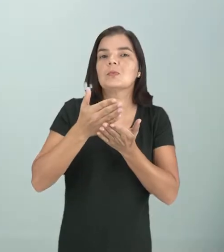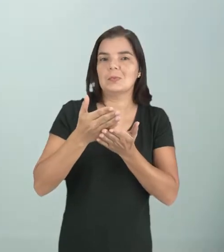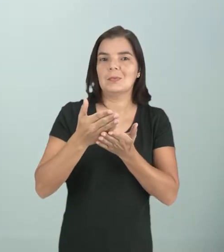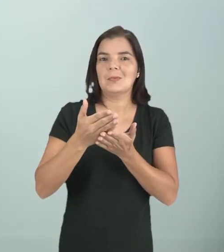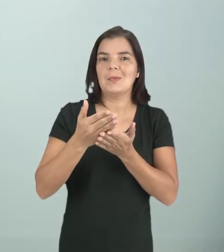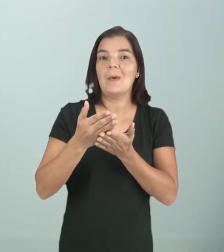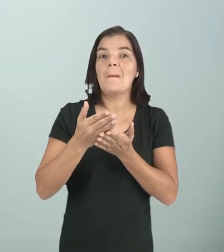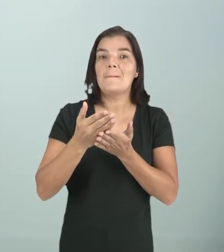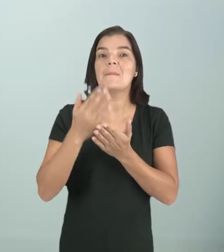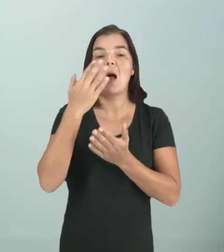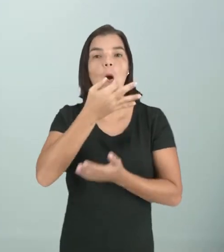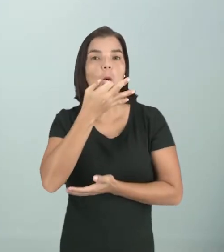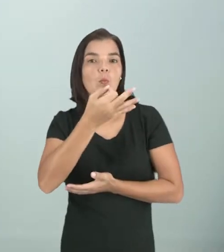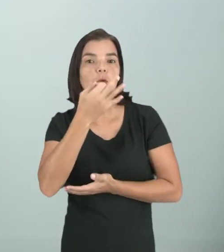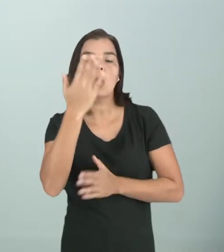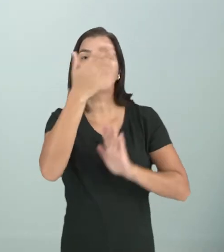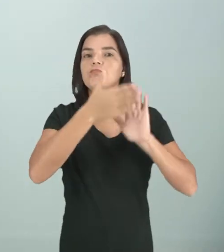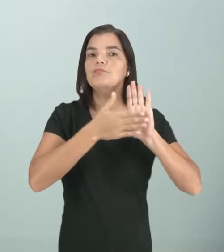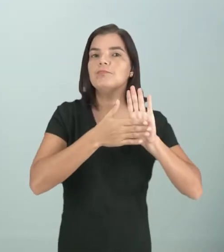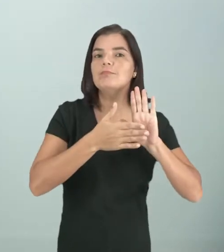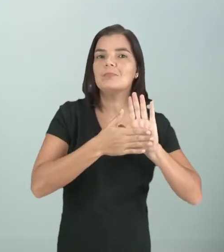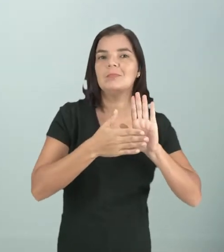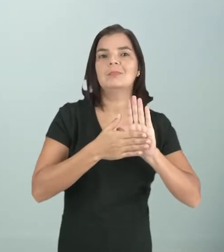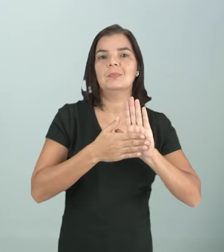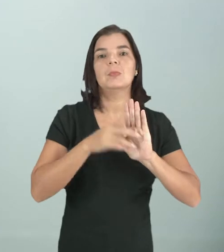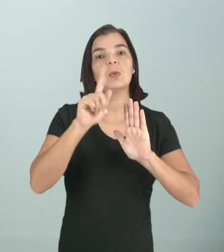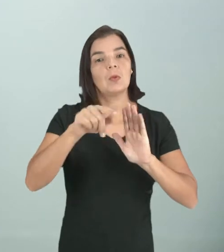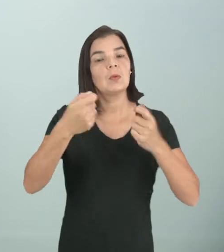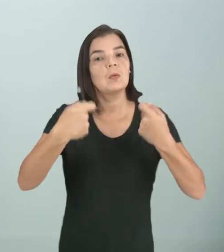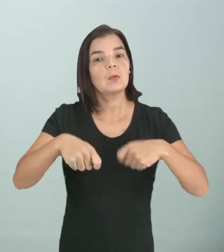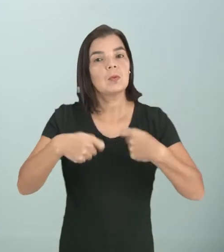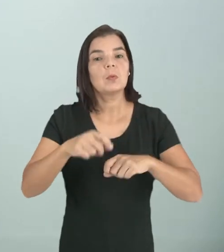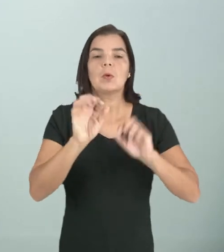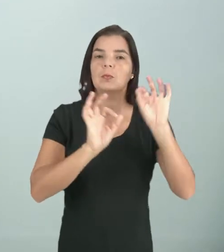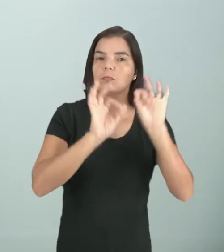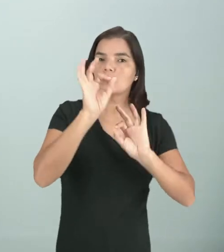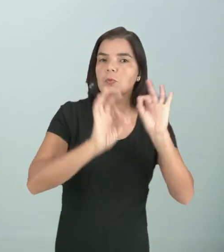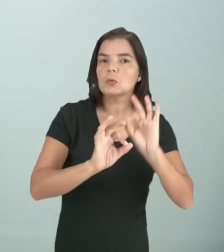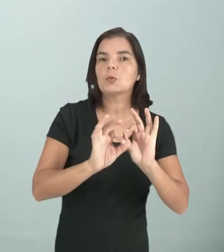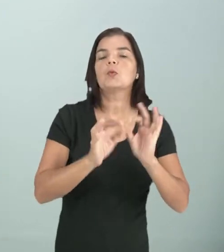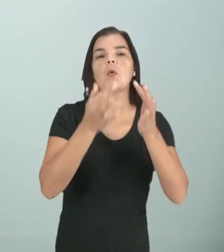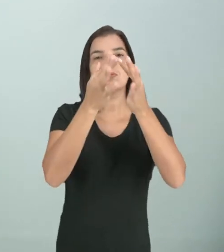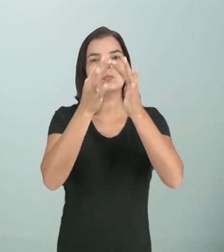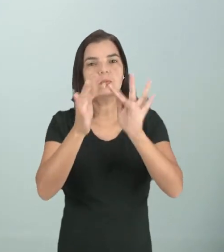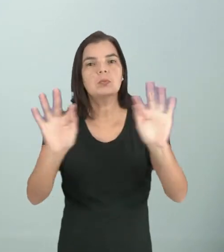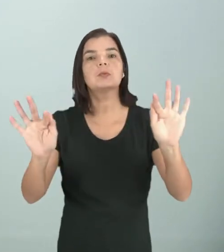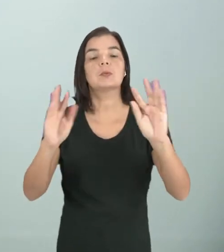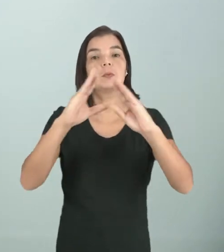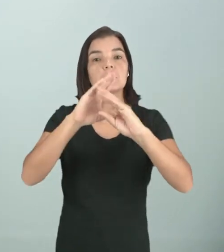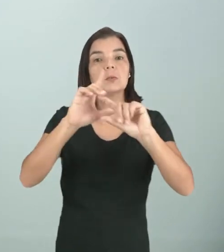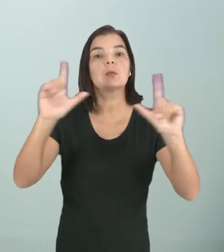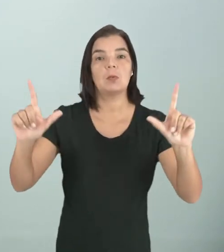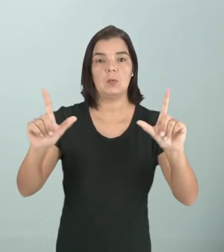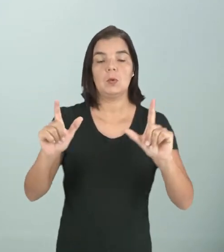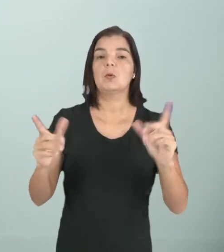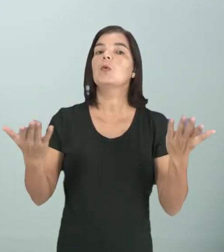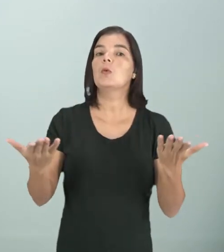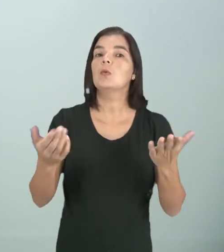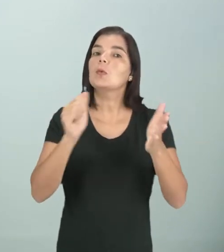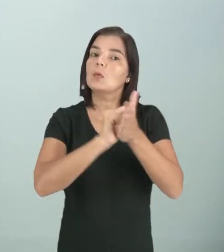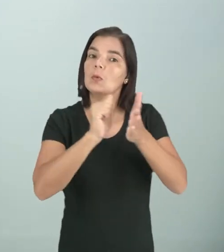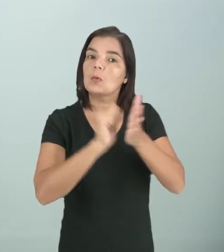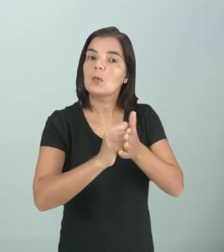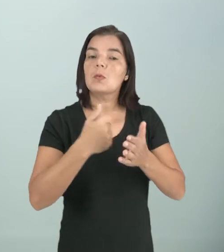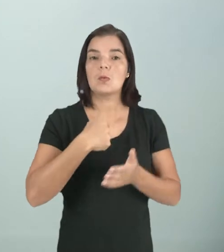defesa do nosso ponto de vista. Então, é necessário formular um tópico frasal no qual fique claro o posicionamento